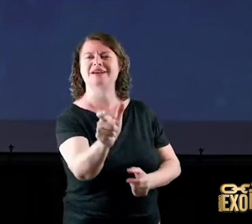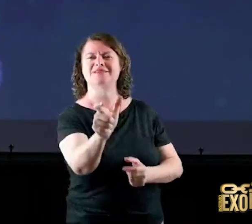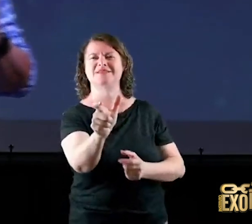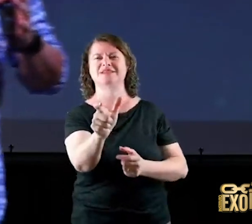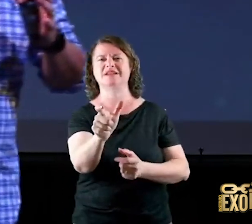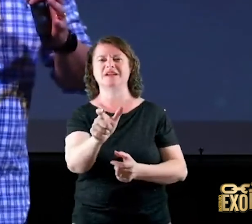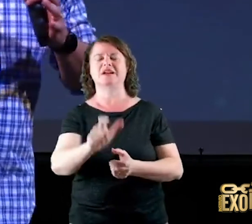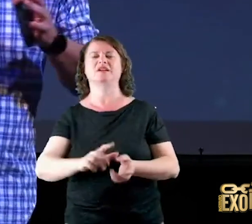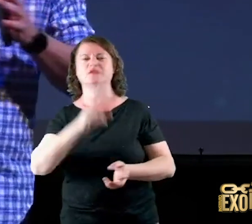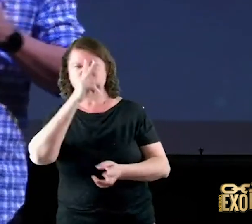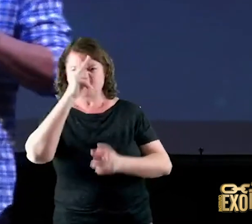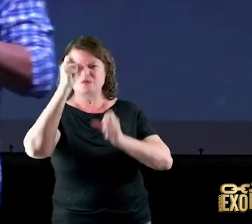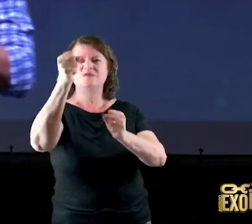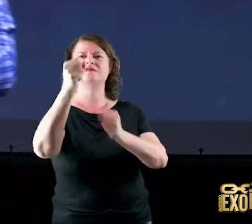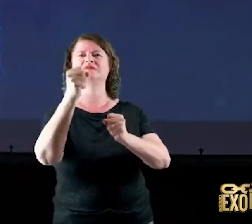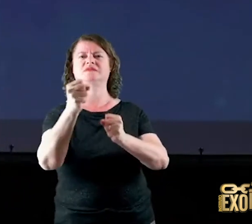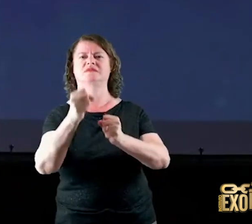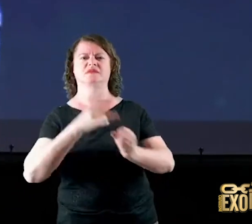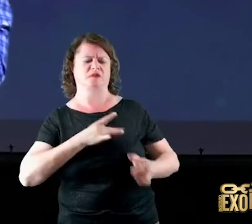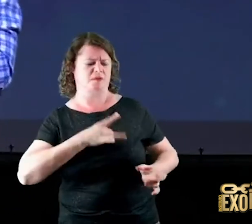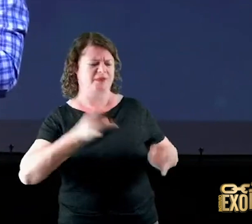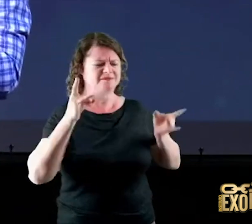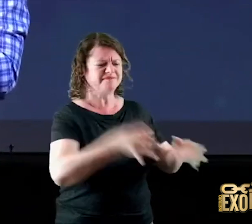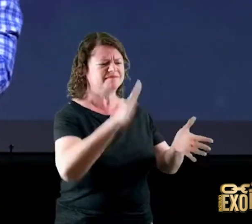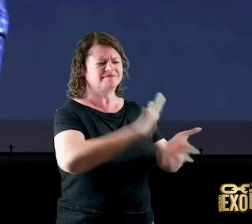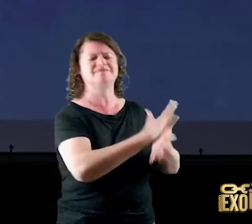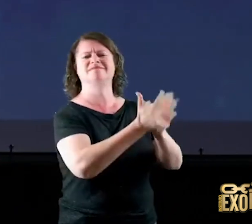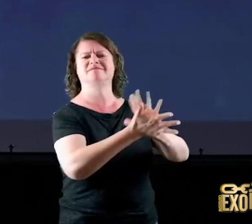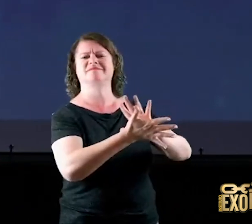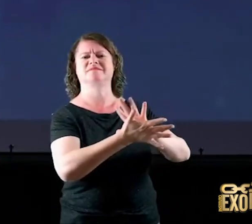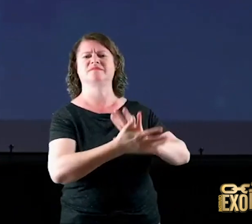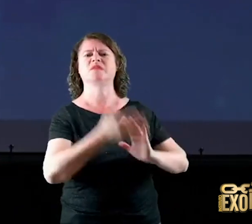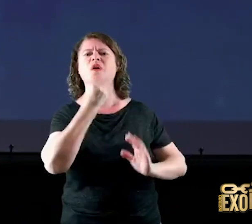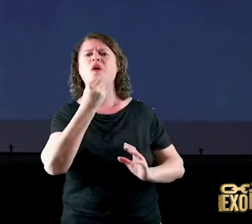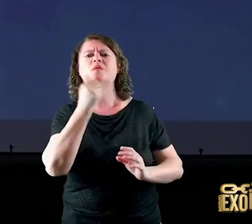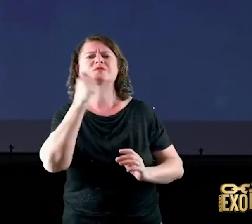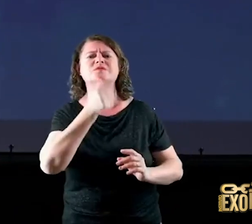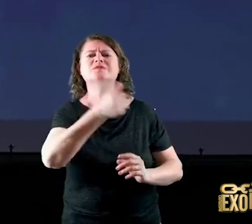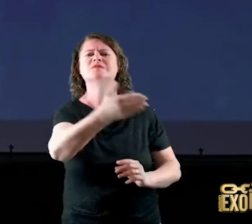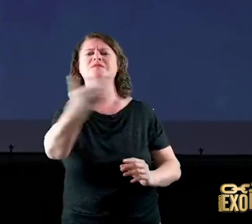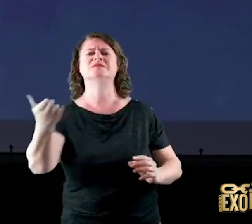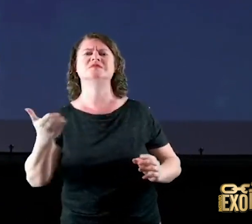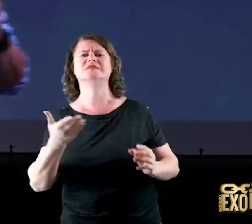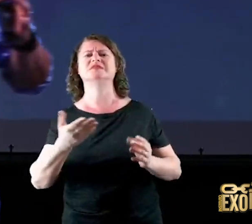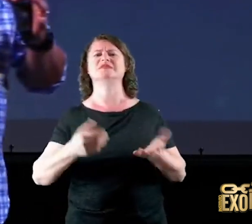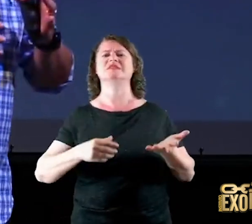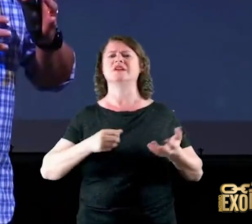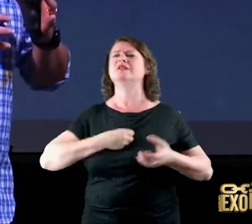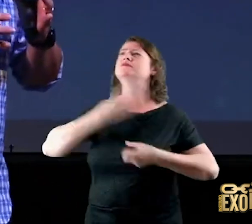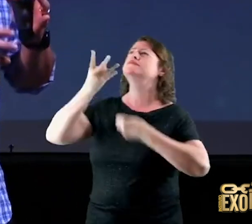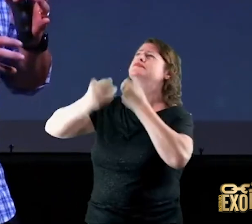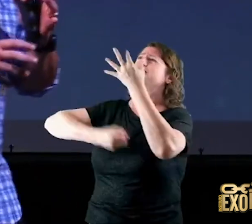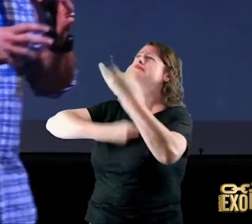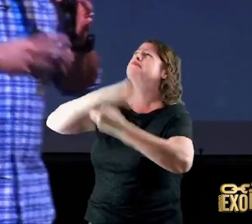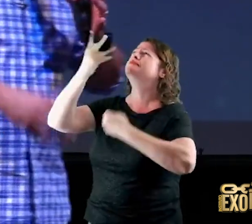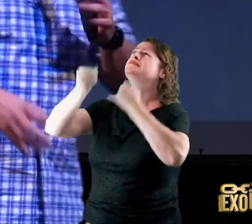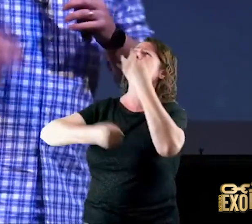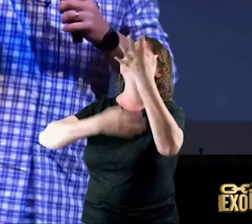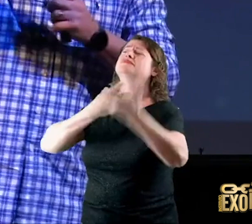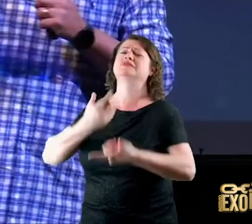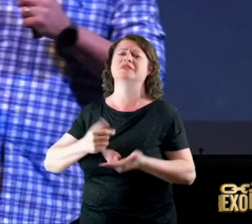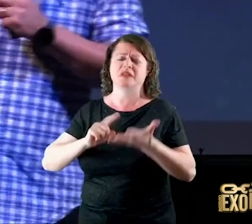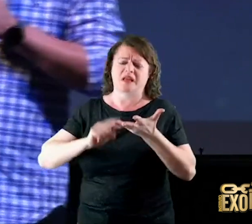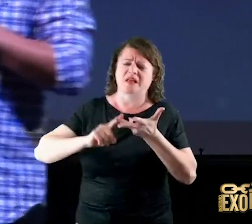fortaleza tira todo o medo Pai homens e mulheres aqui estão entregando suas inseguranças estão entregando suas